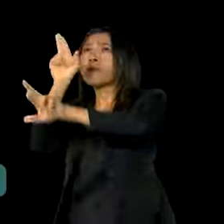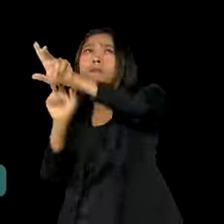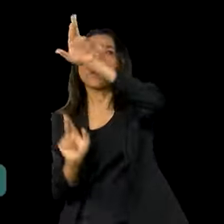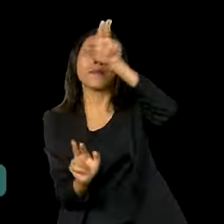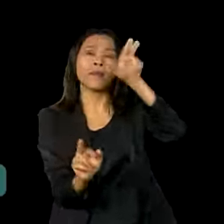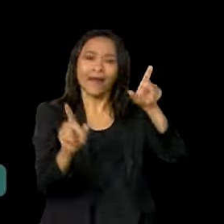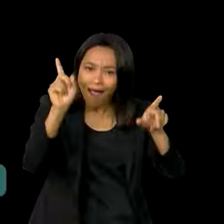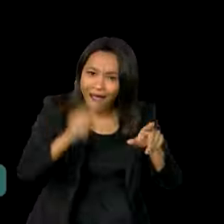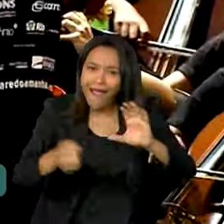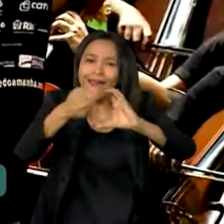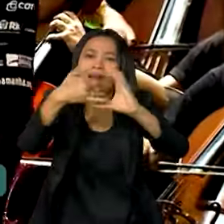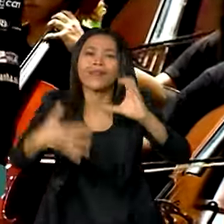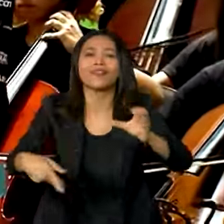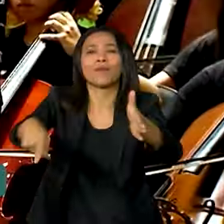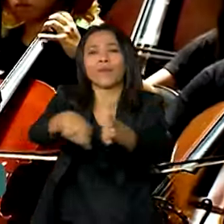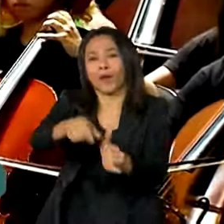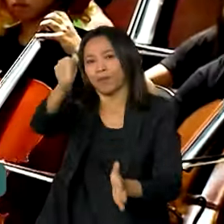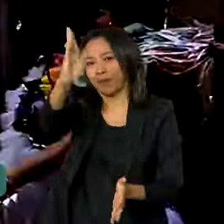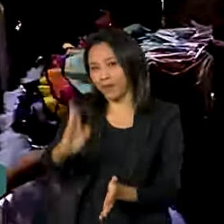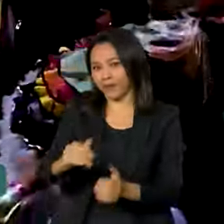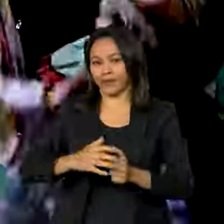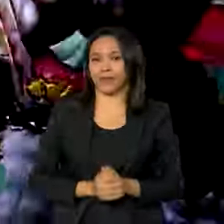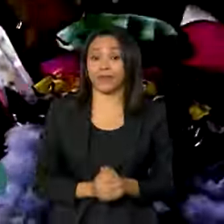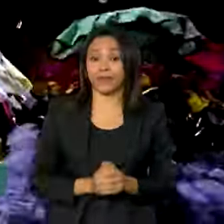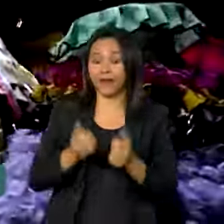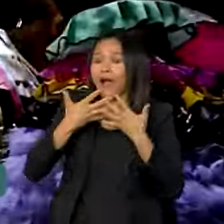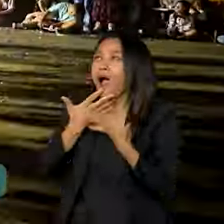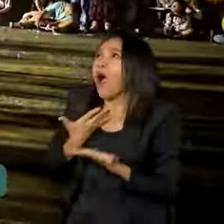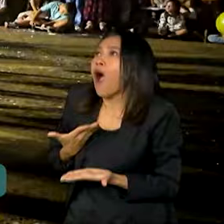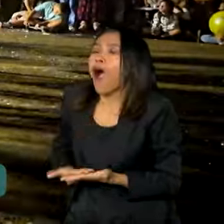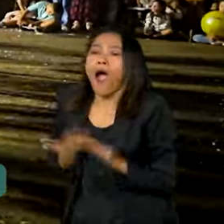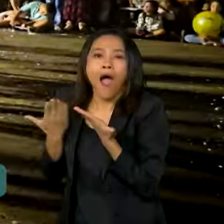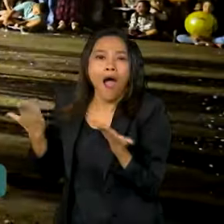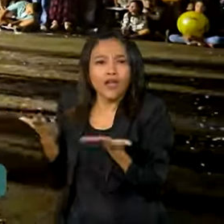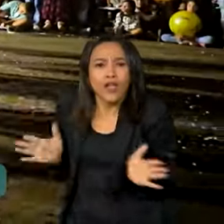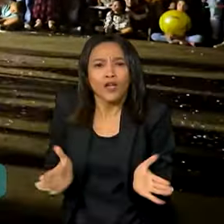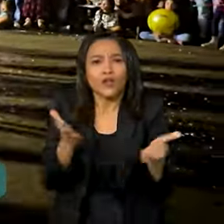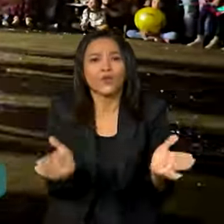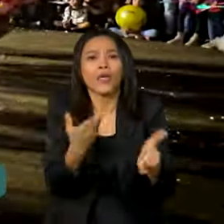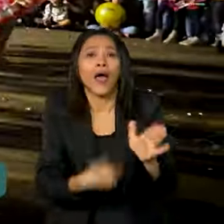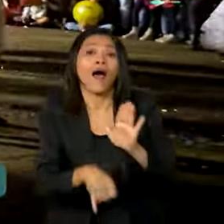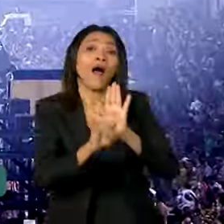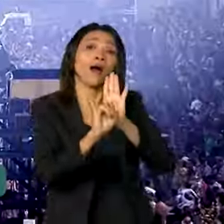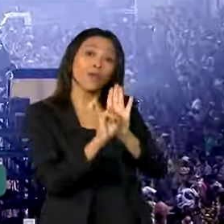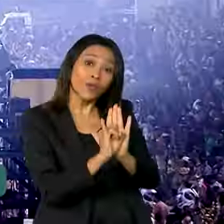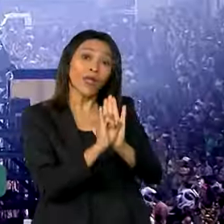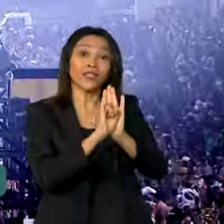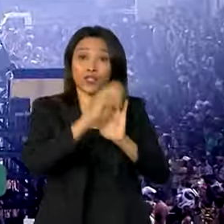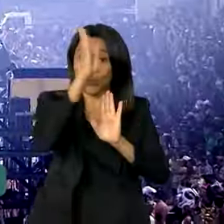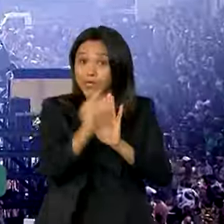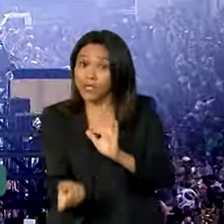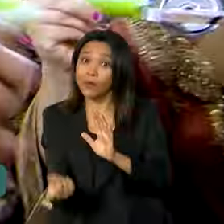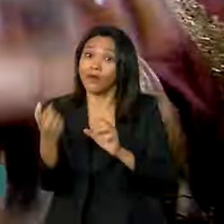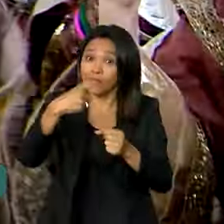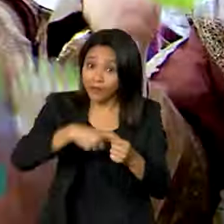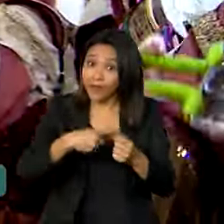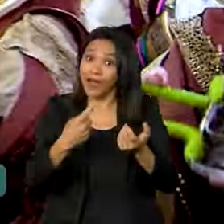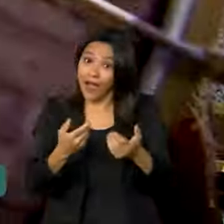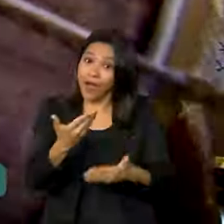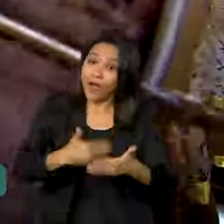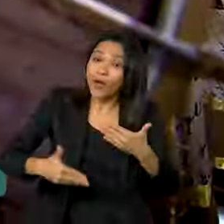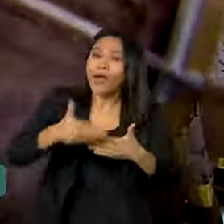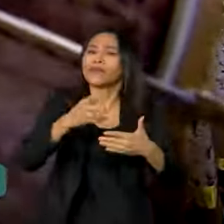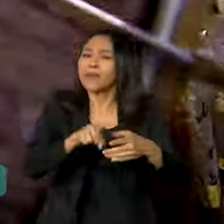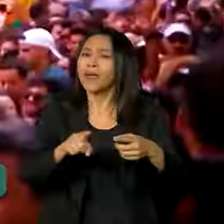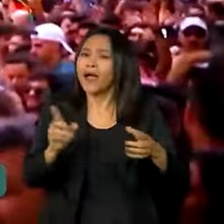é característica do país. Além de encantar e ajudar a construir a identidade nacional, o setor também contribui